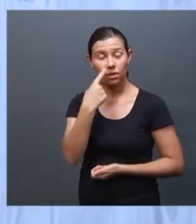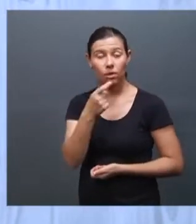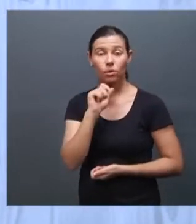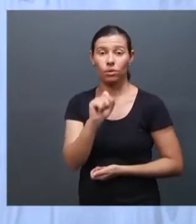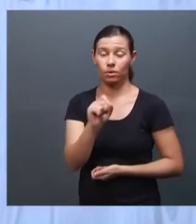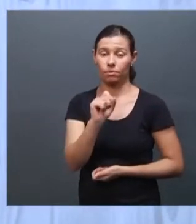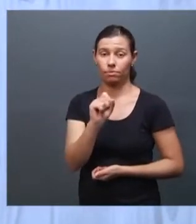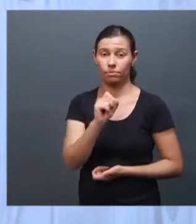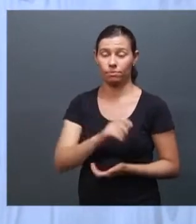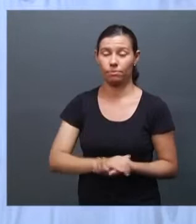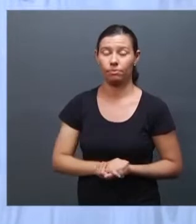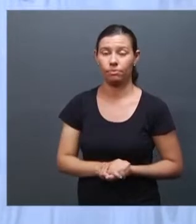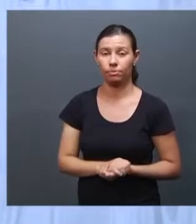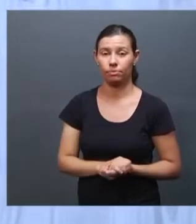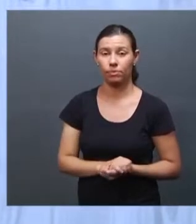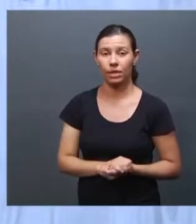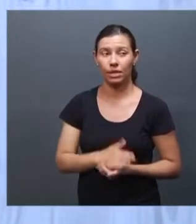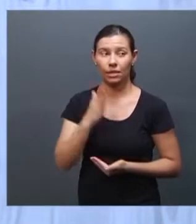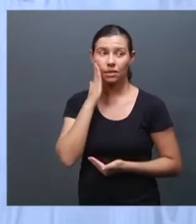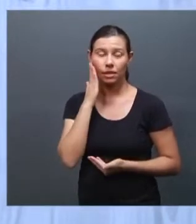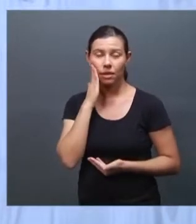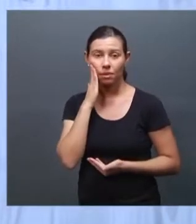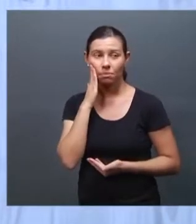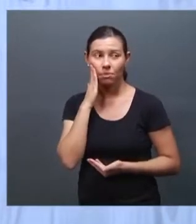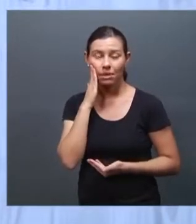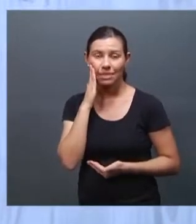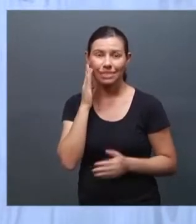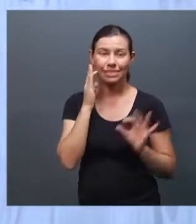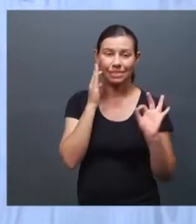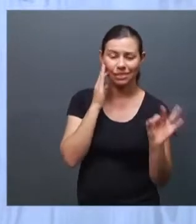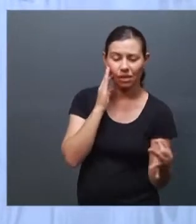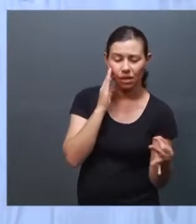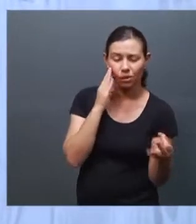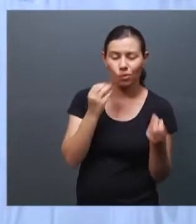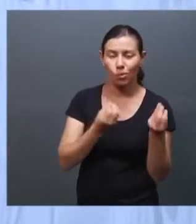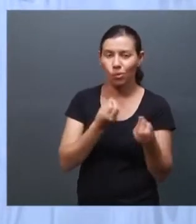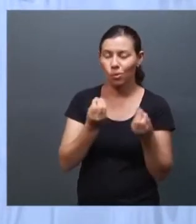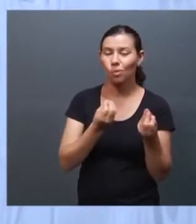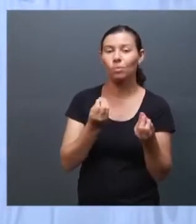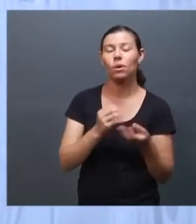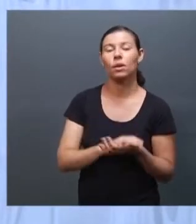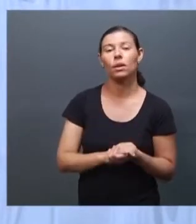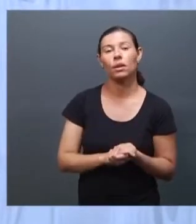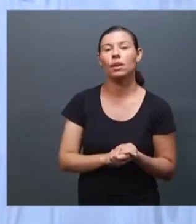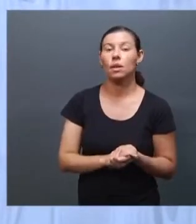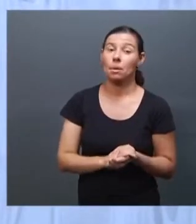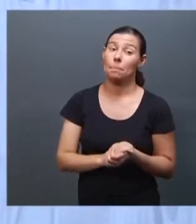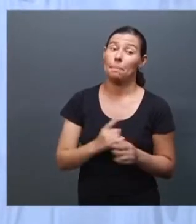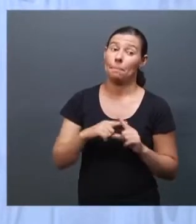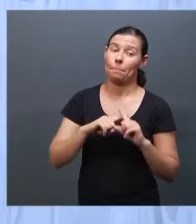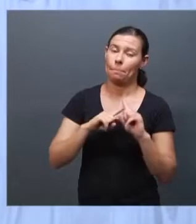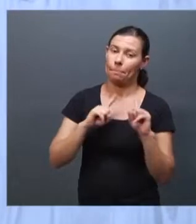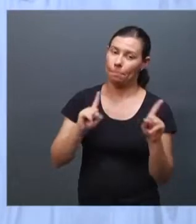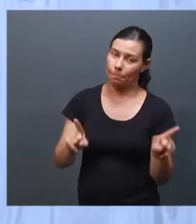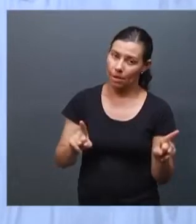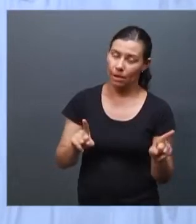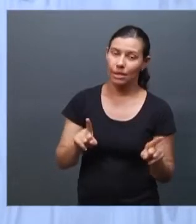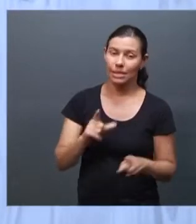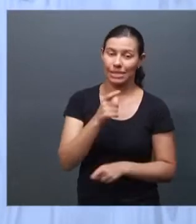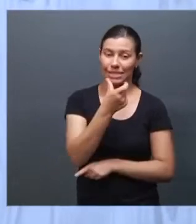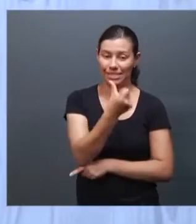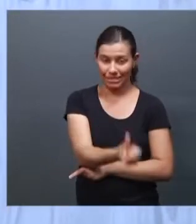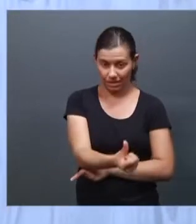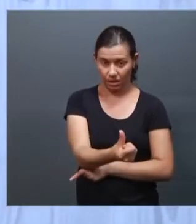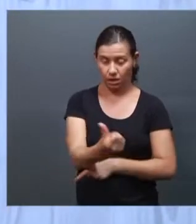a gente não sabe exatamente, é difícil de prever, mas que há uma previsão mais ou menos que pelo menos seis ministros